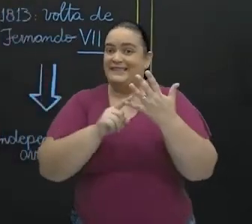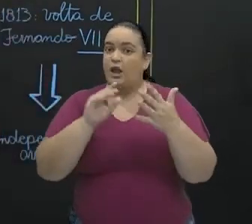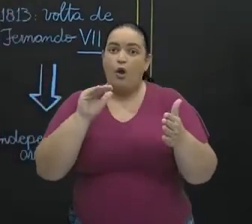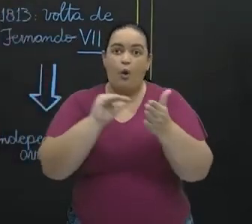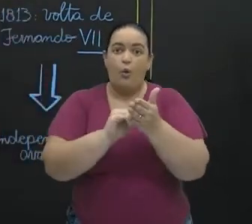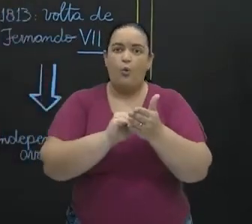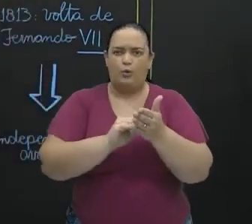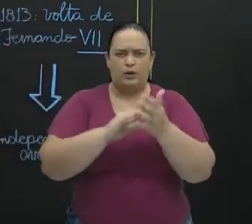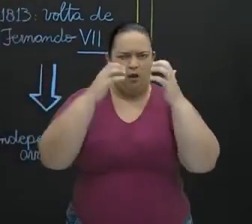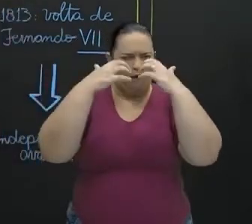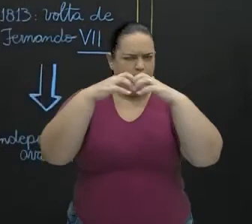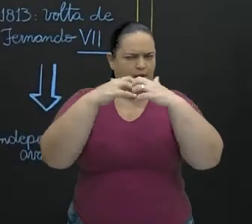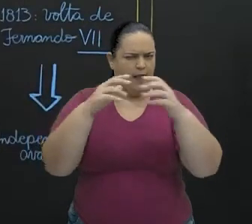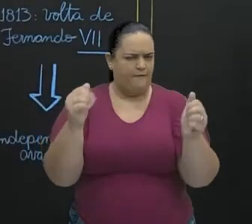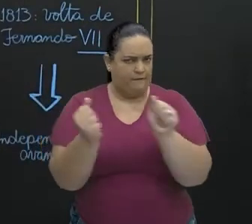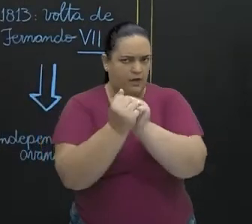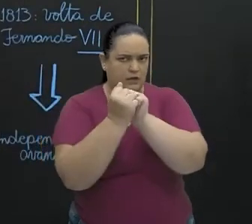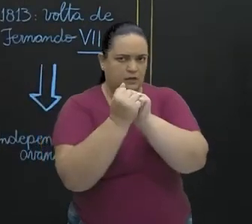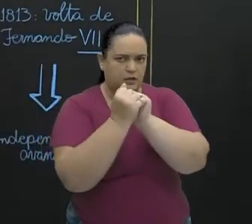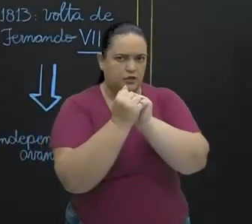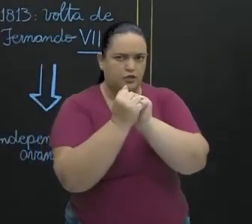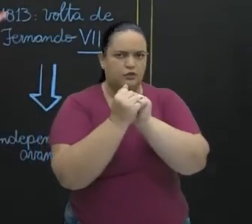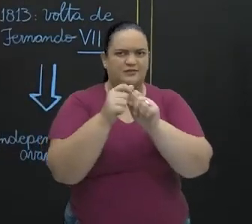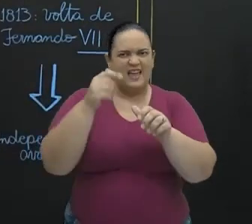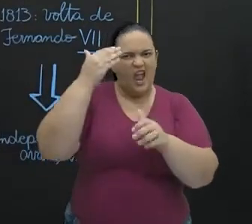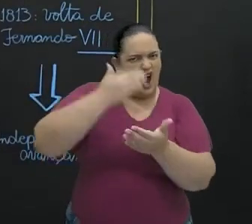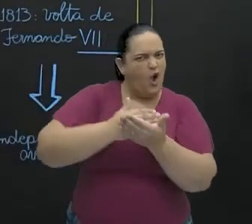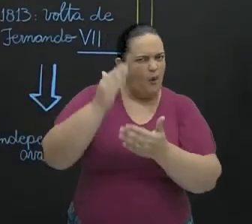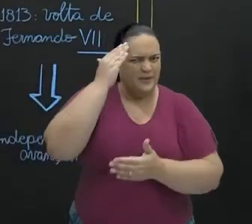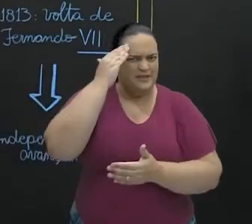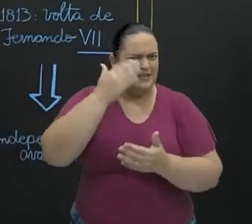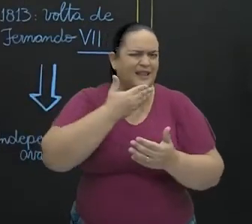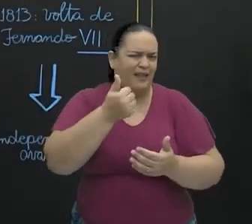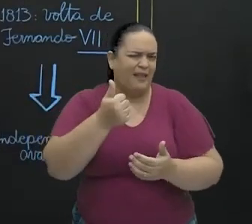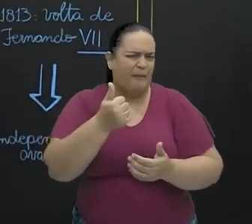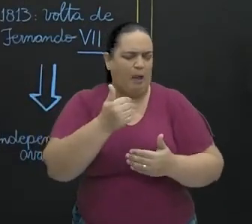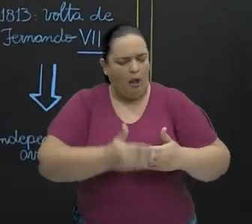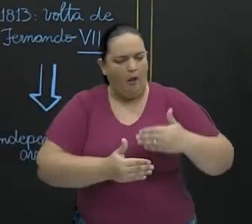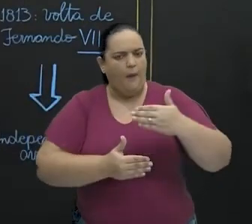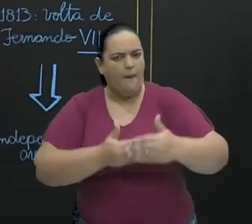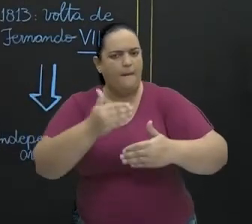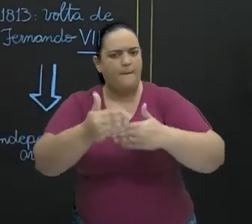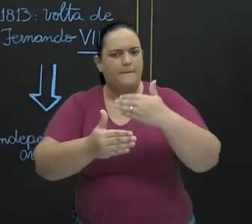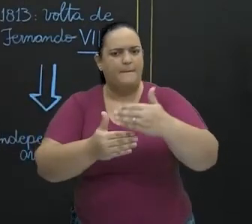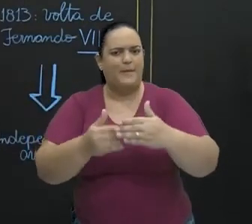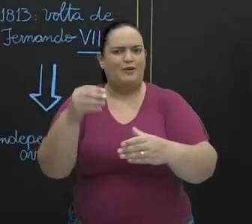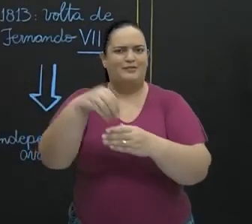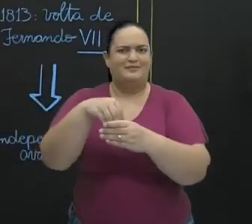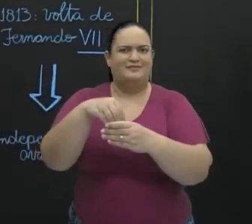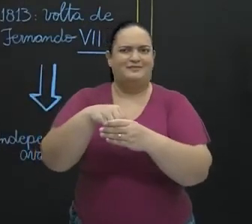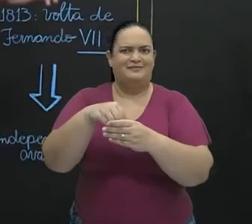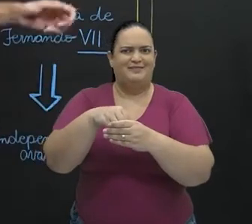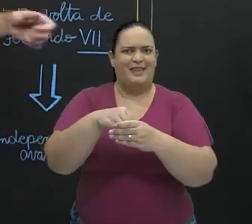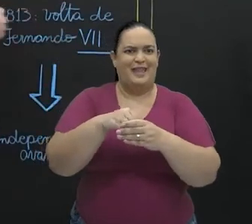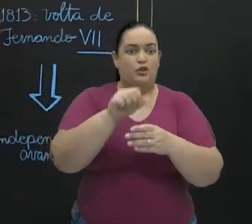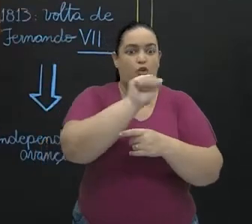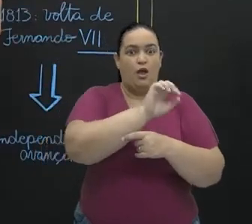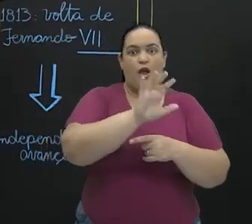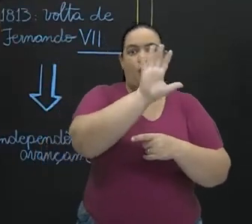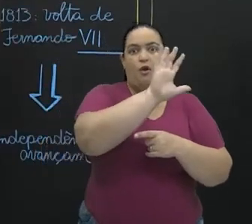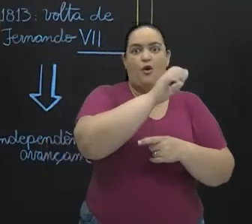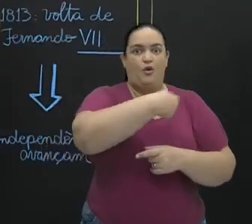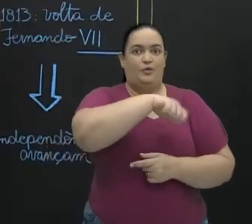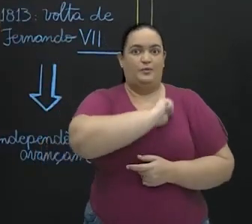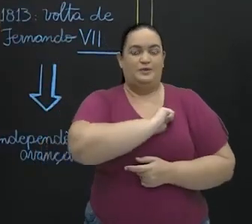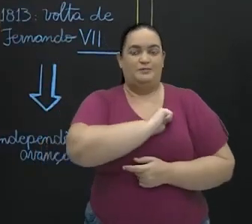refletisse junto comigo, agora que você já entendeu um pouco melhor como o processo esteve relacionado à Europa e